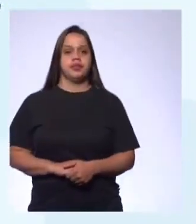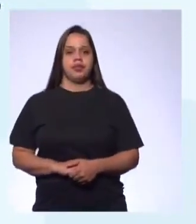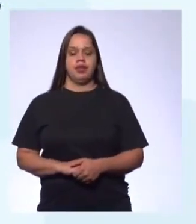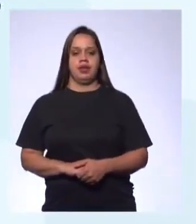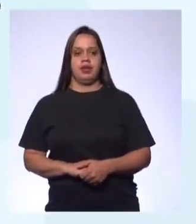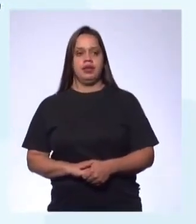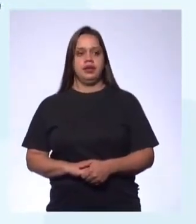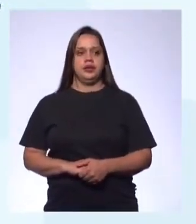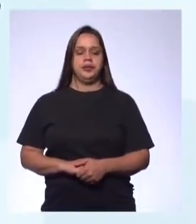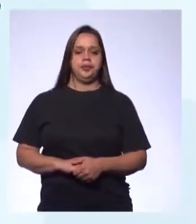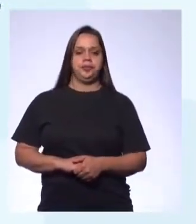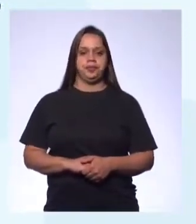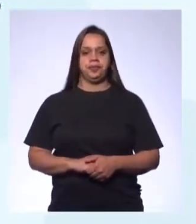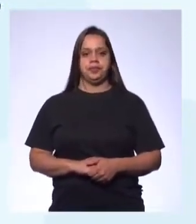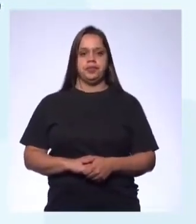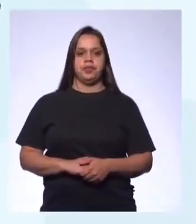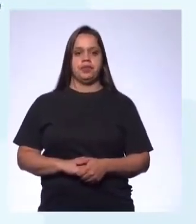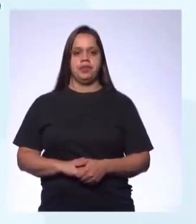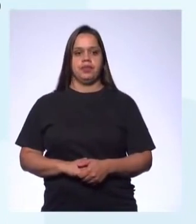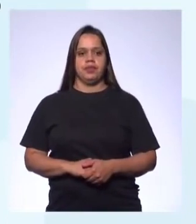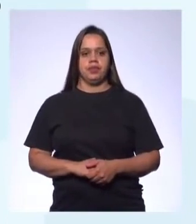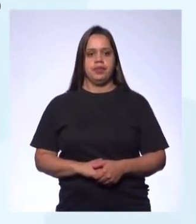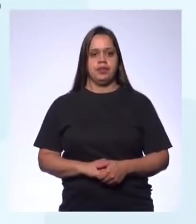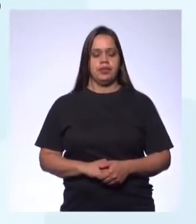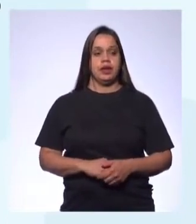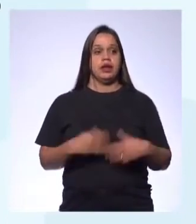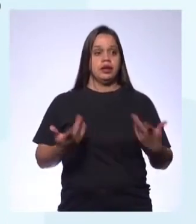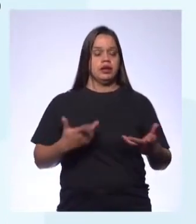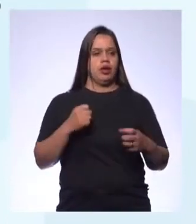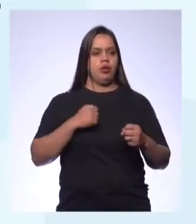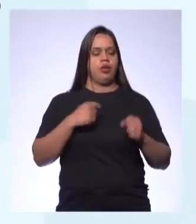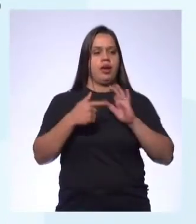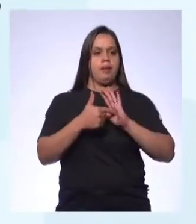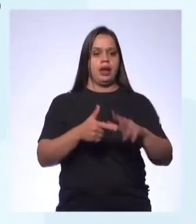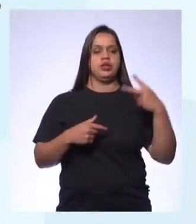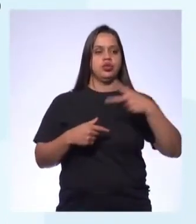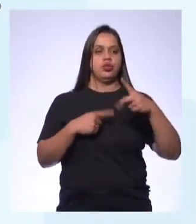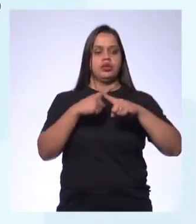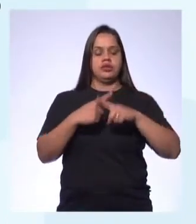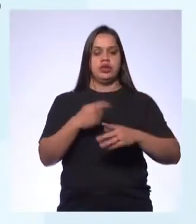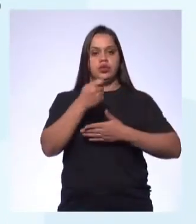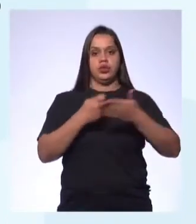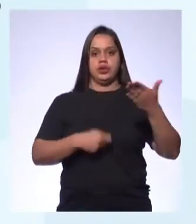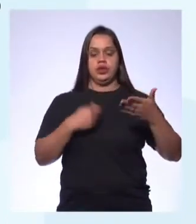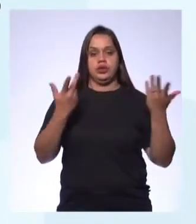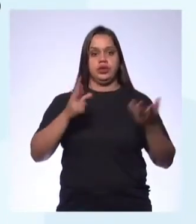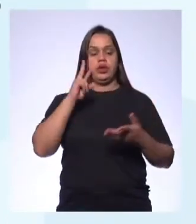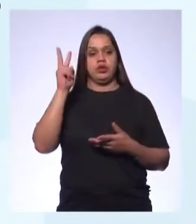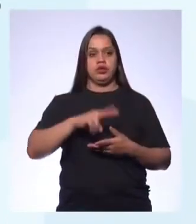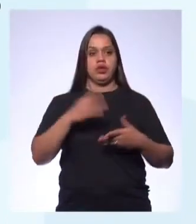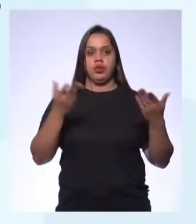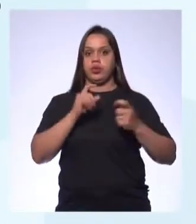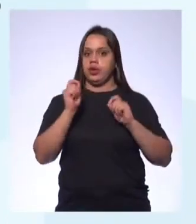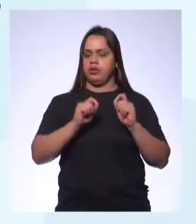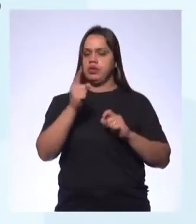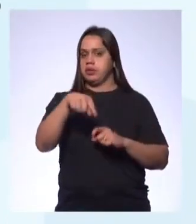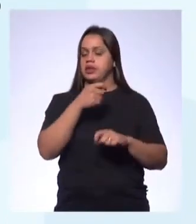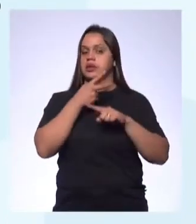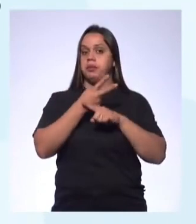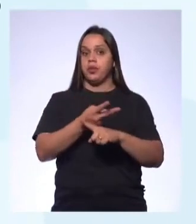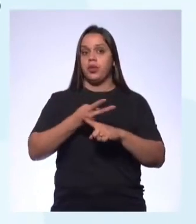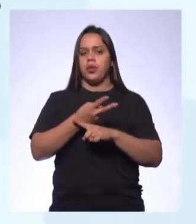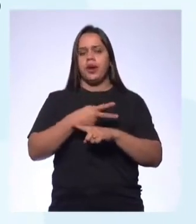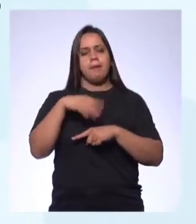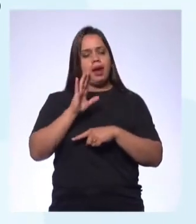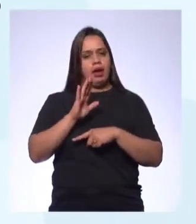Ele, se eu não me engano Ele aparece duas vezes no texto Nesse caso Você vai ter que procurar Mais um pouquinho Tem um